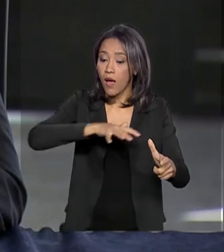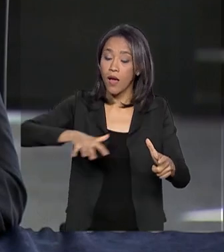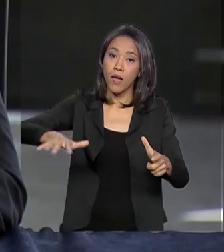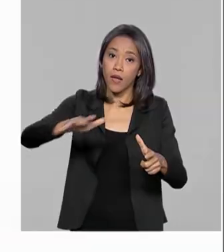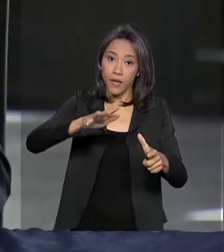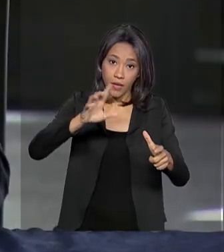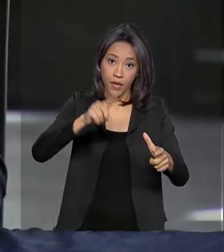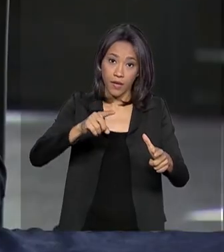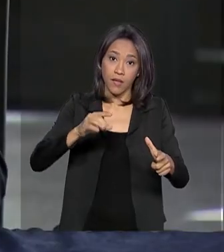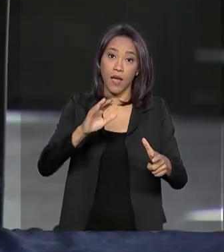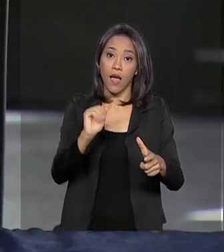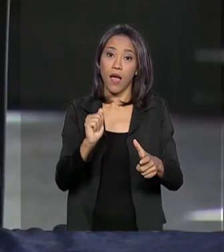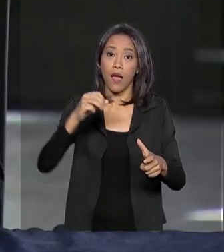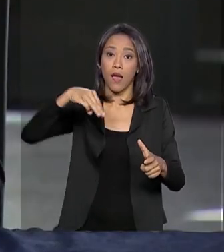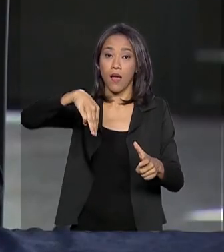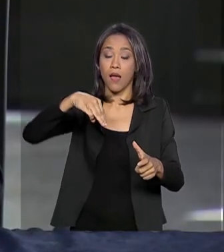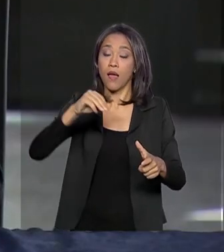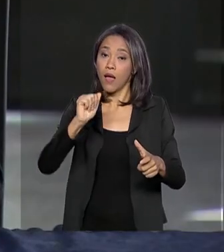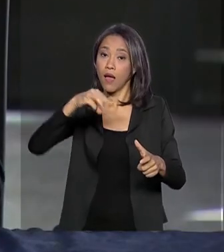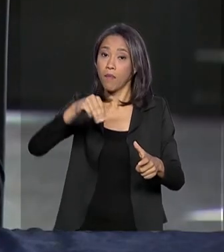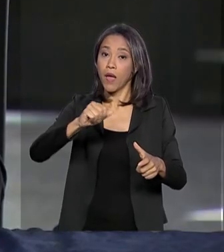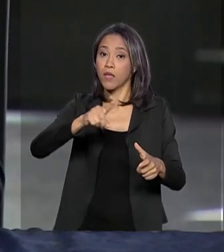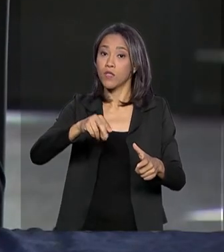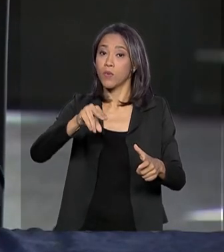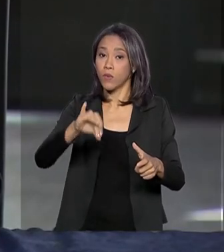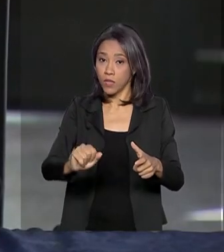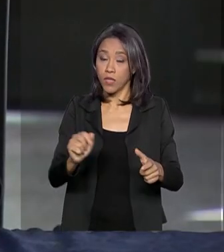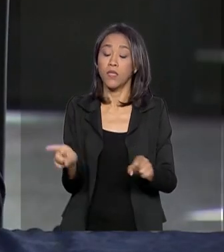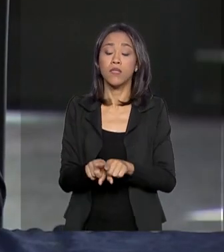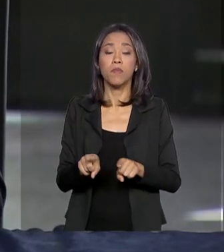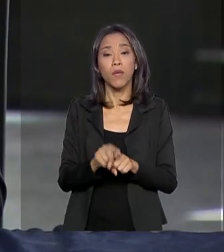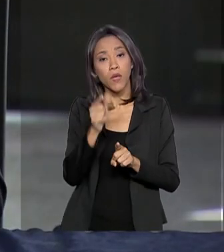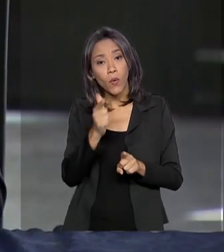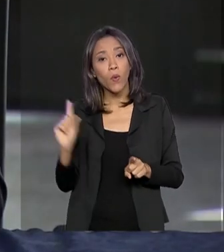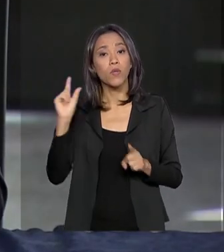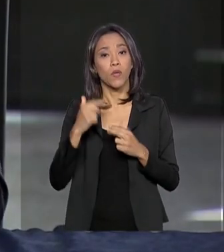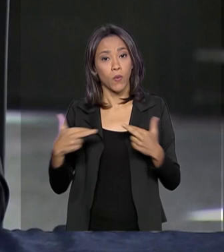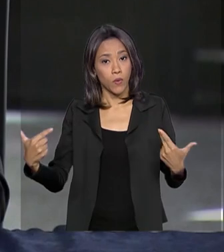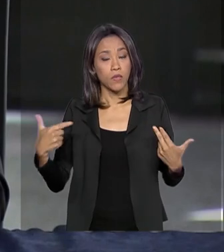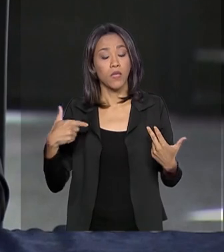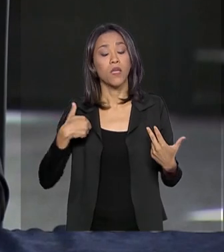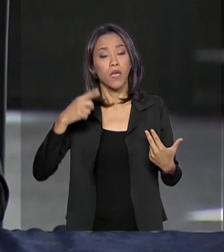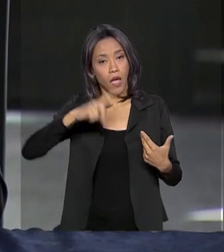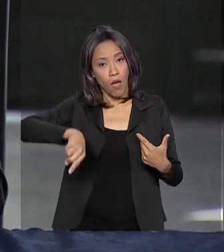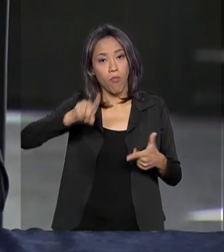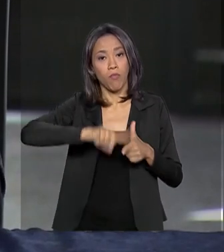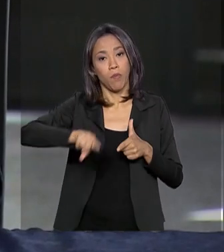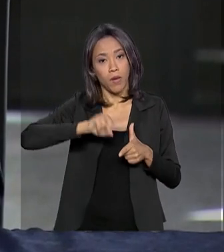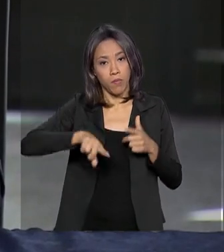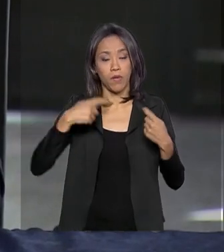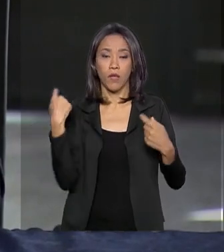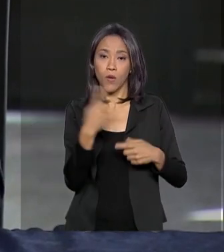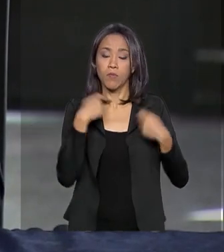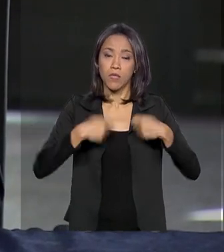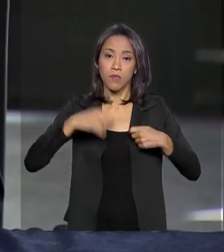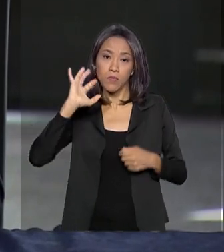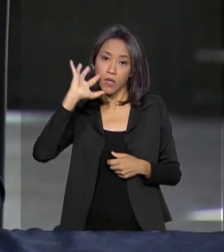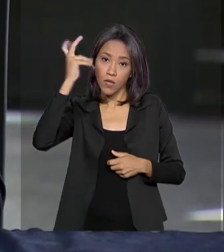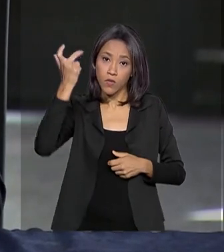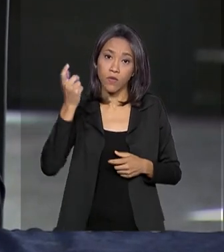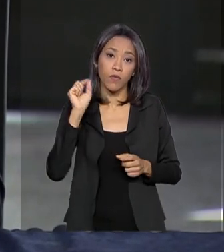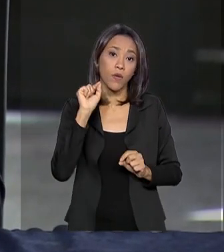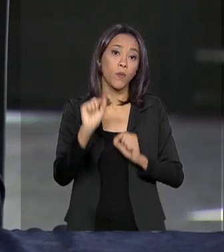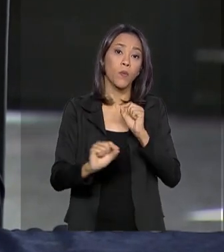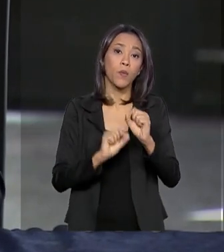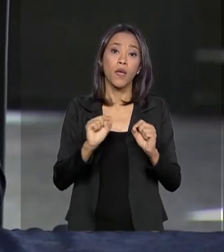Amazônia. E aquilo que eu considero o problema que nós temos que solucionar e que é o mais difícil, que a questão do